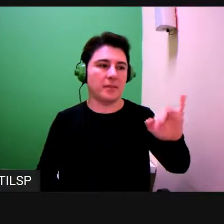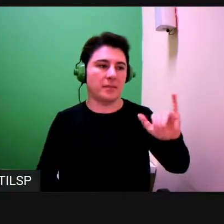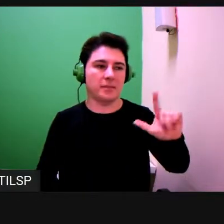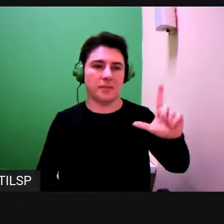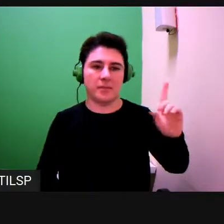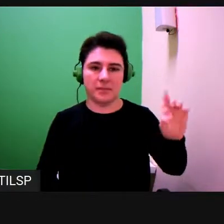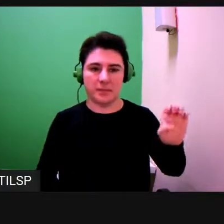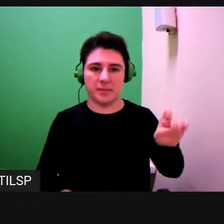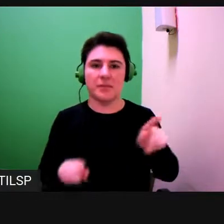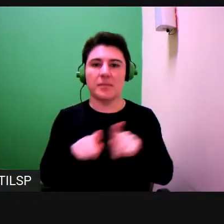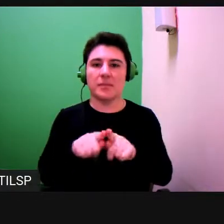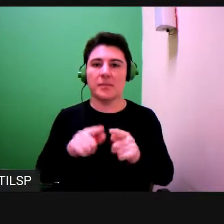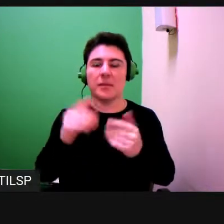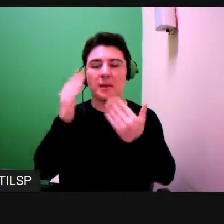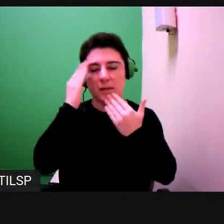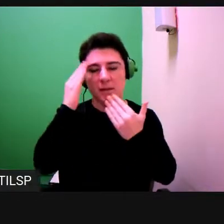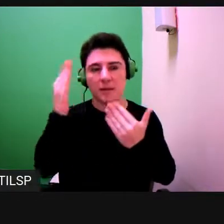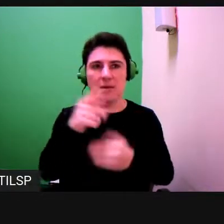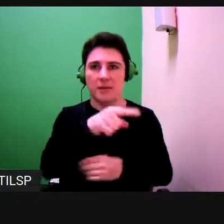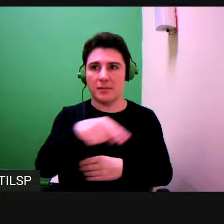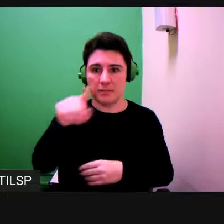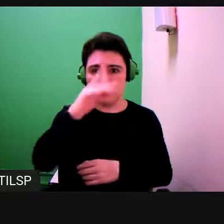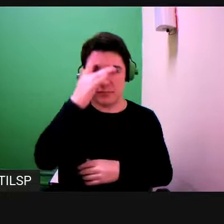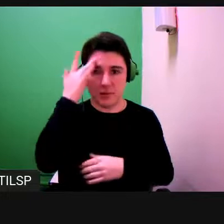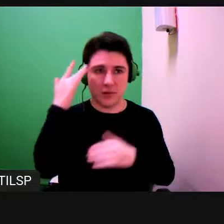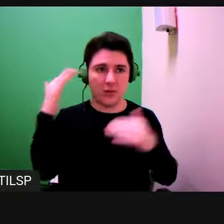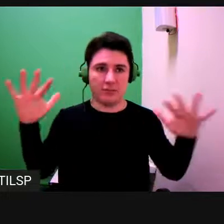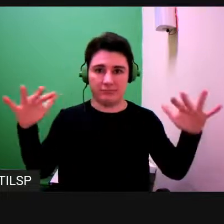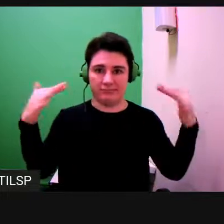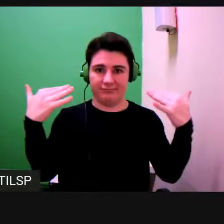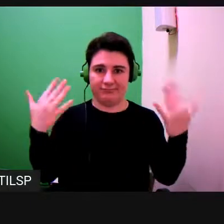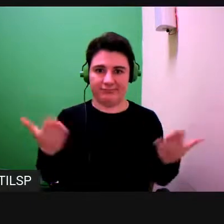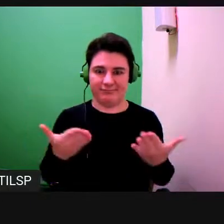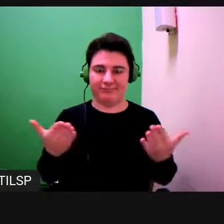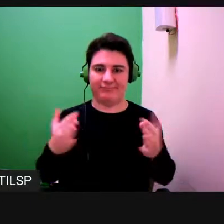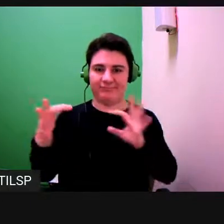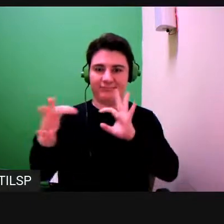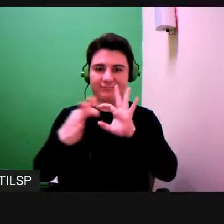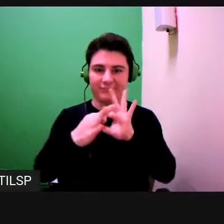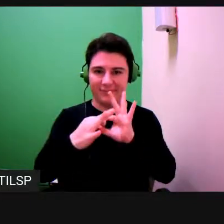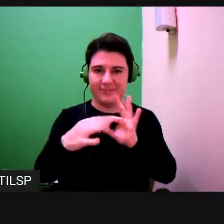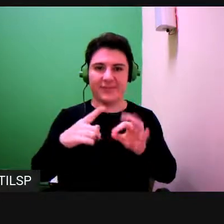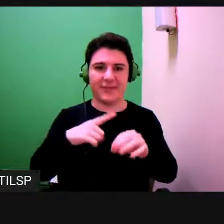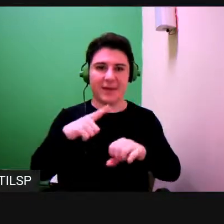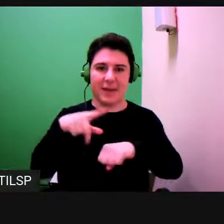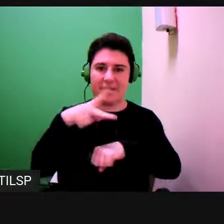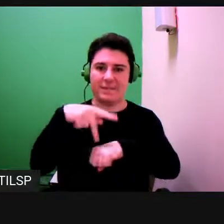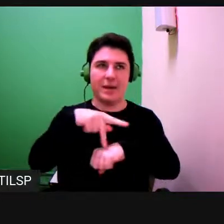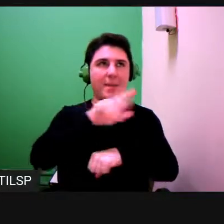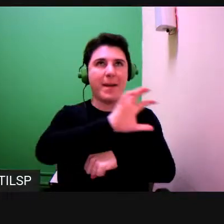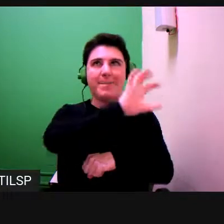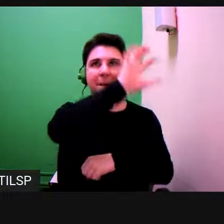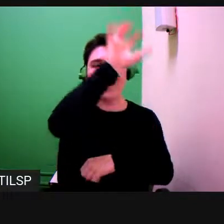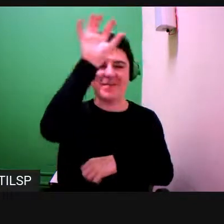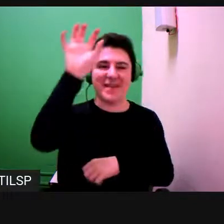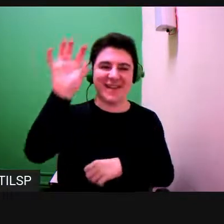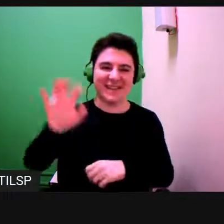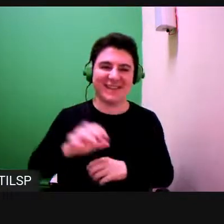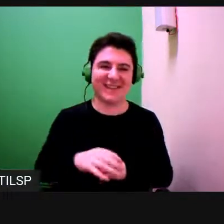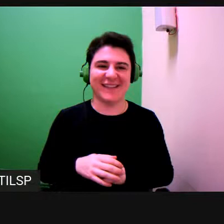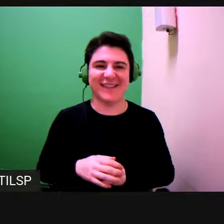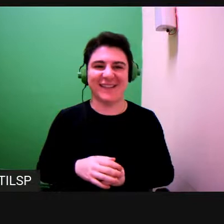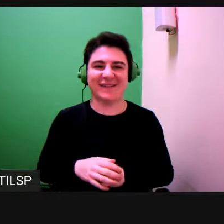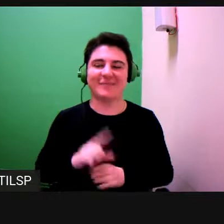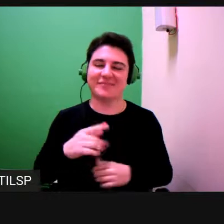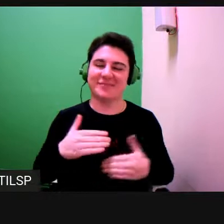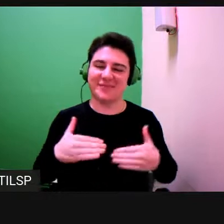Agradeço também ao público presente, né, à distância, conectado a partir de diferentes países e continentes. É com